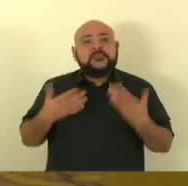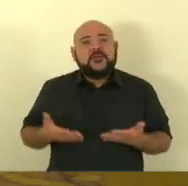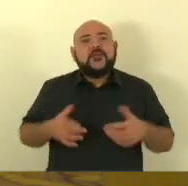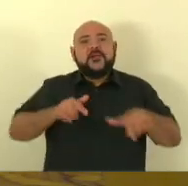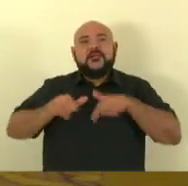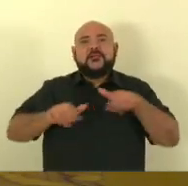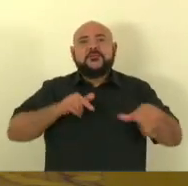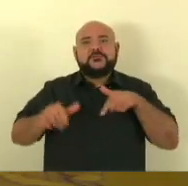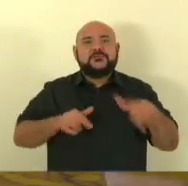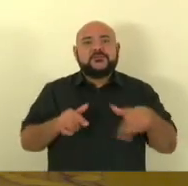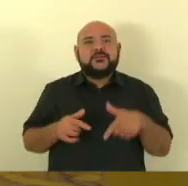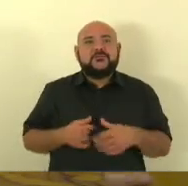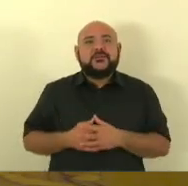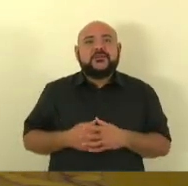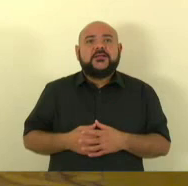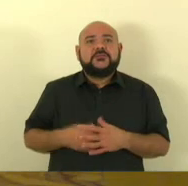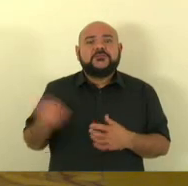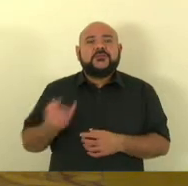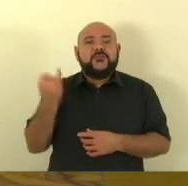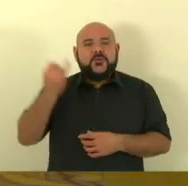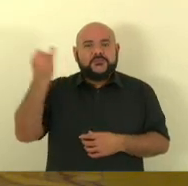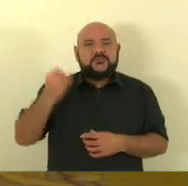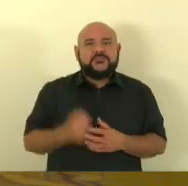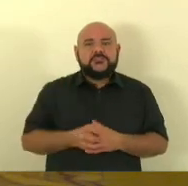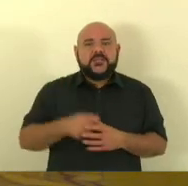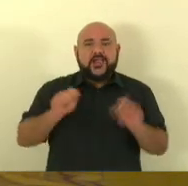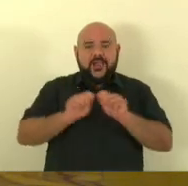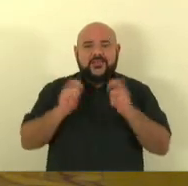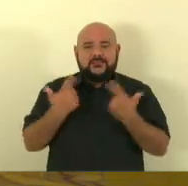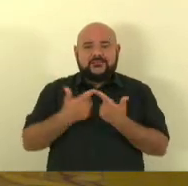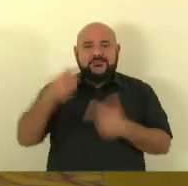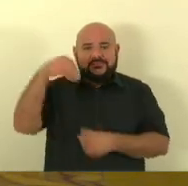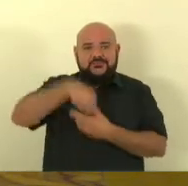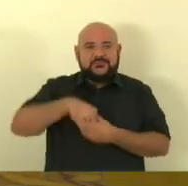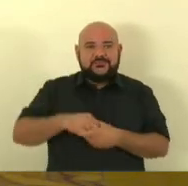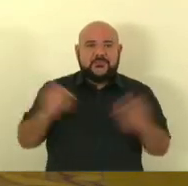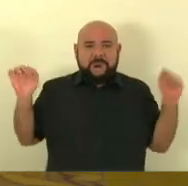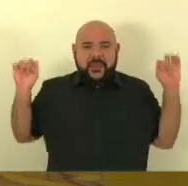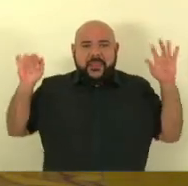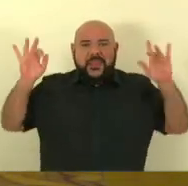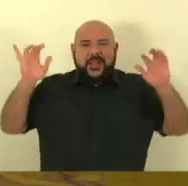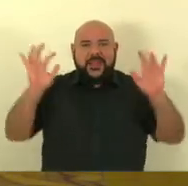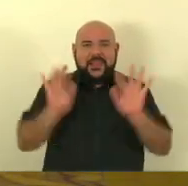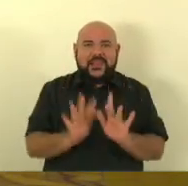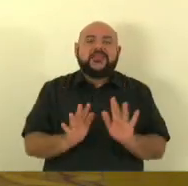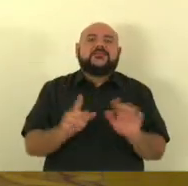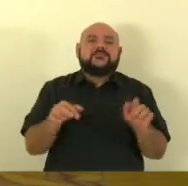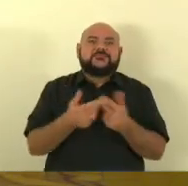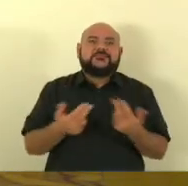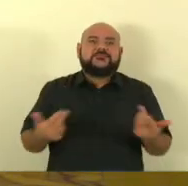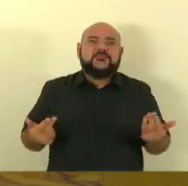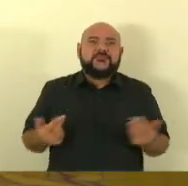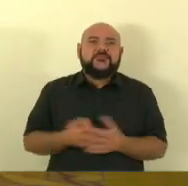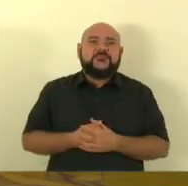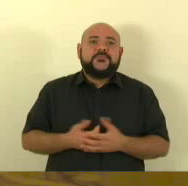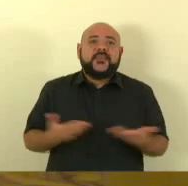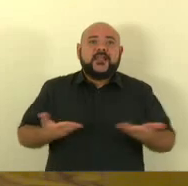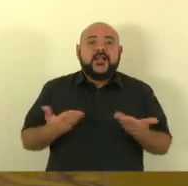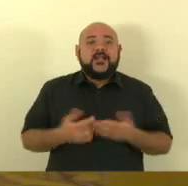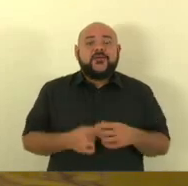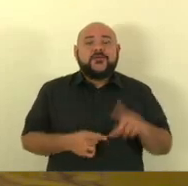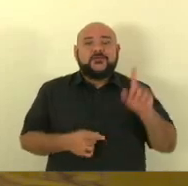essa casa lotou de protetores dos animais nós temos agora um espaço aqui no primeiro andar da